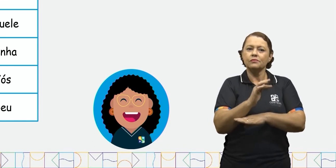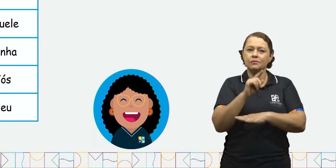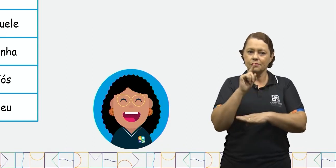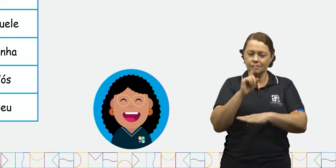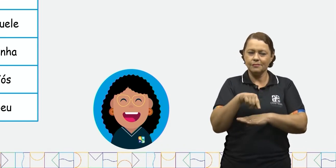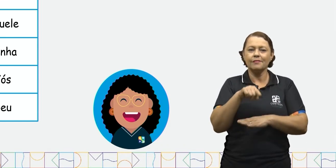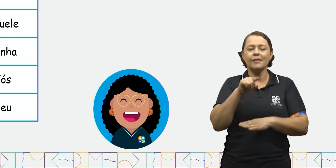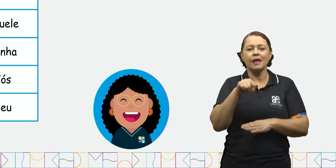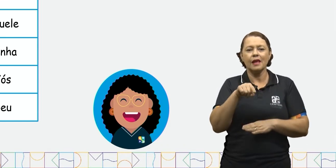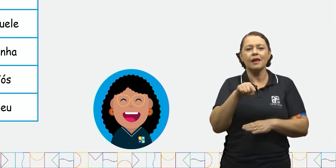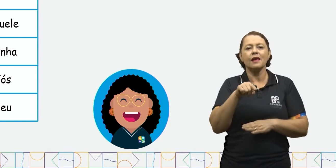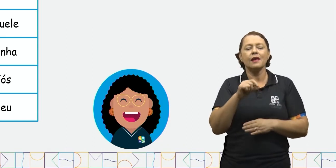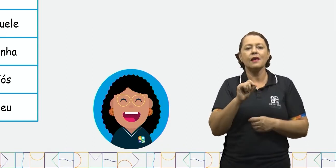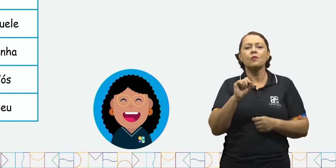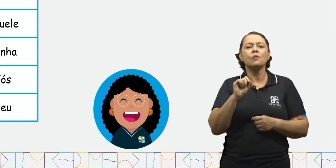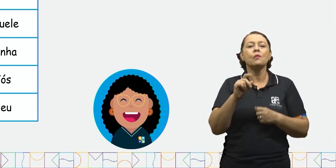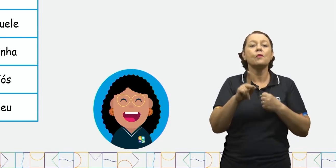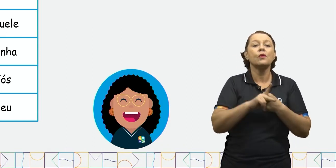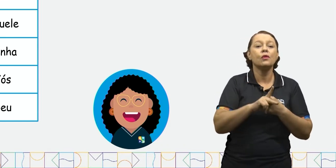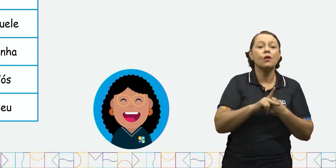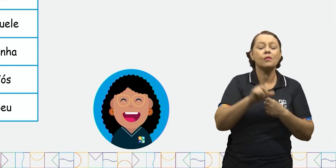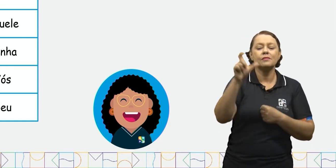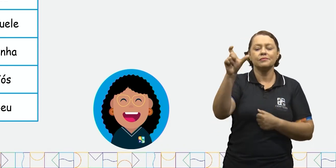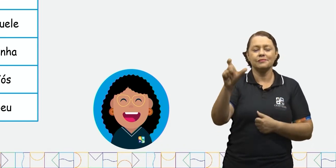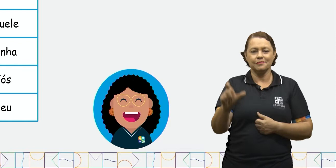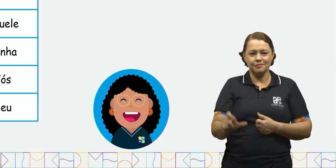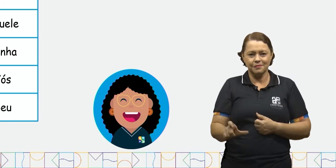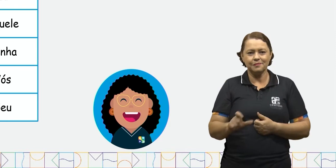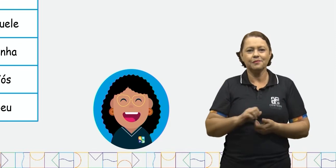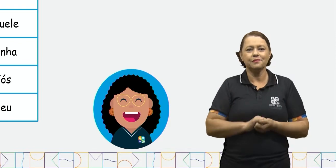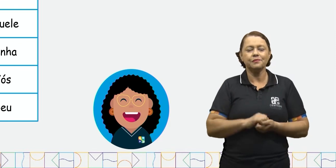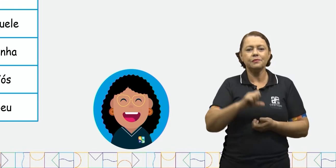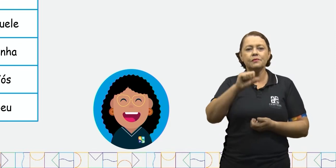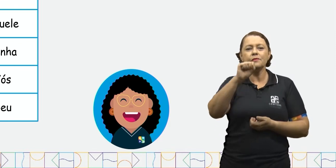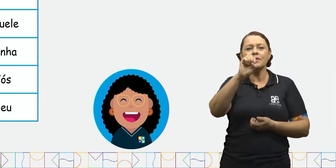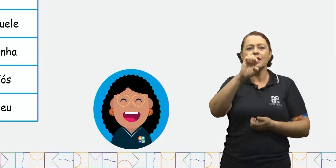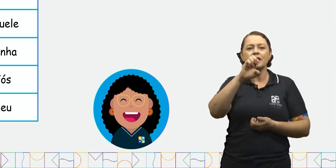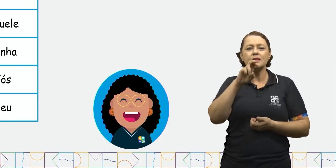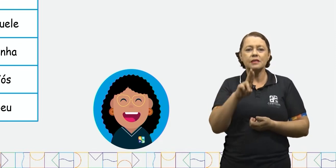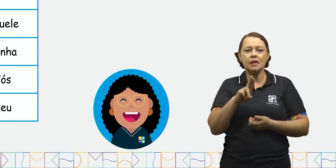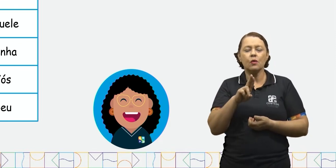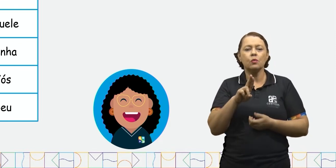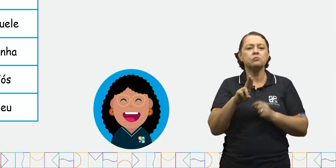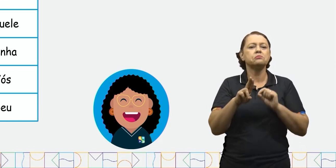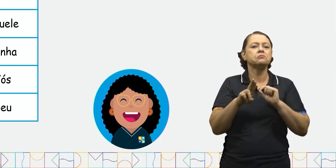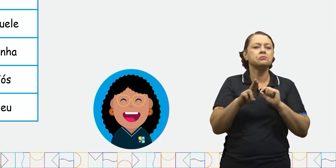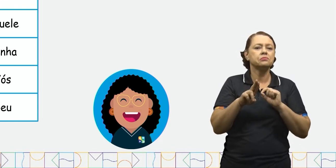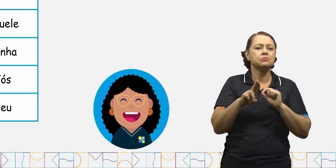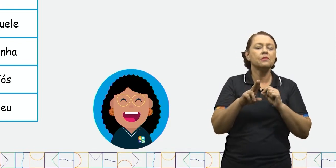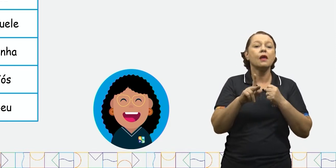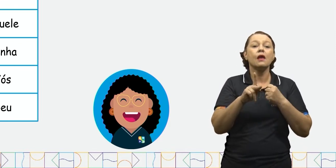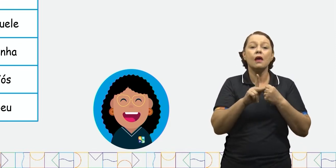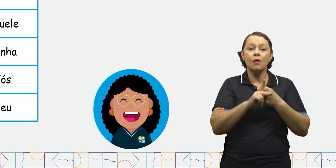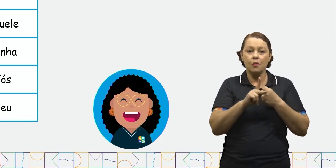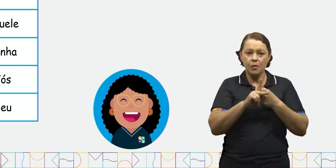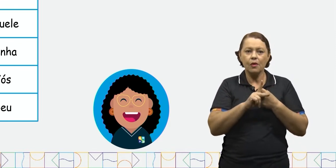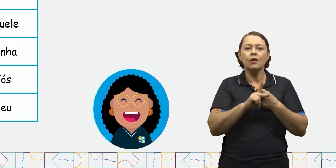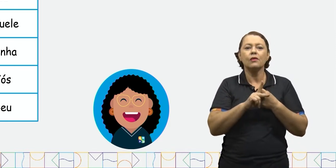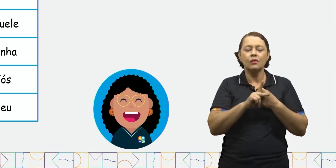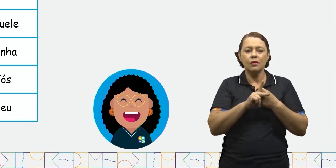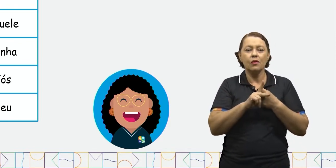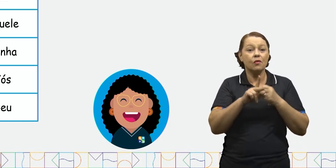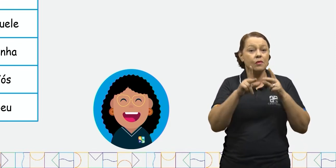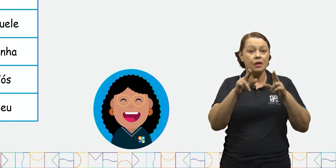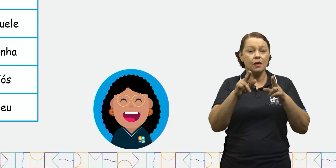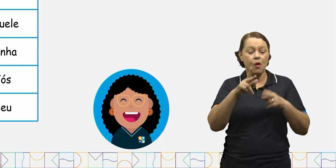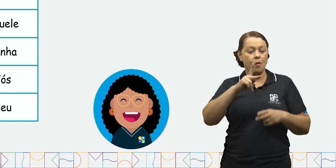Isso mesmo. É um pronome pessoal. E seu? Hum, seu também indica posse, assim